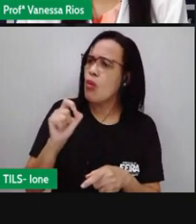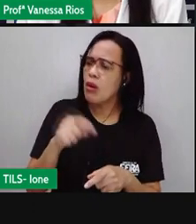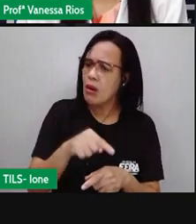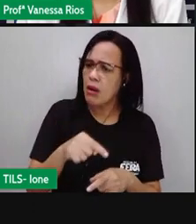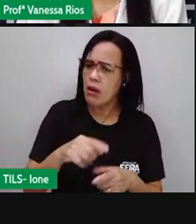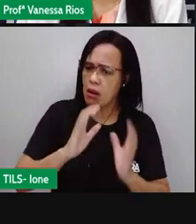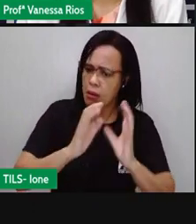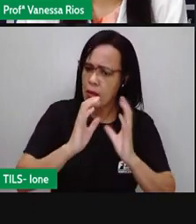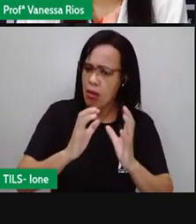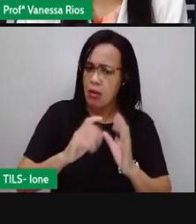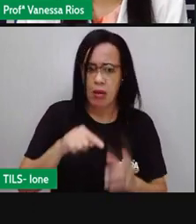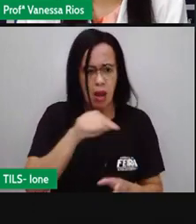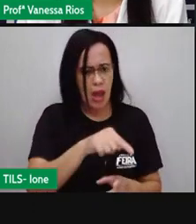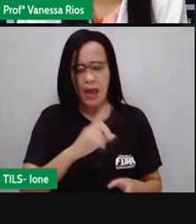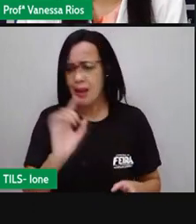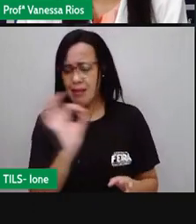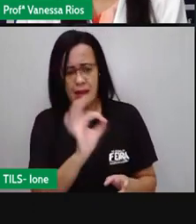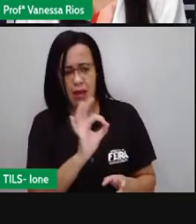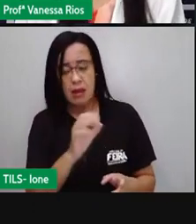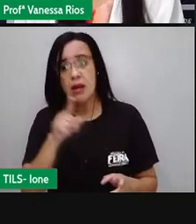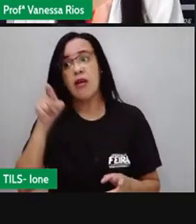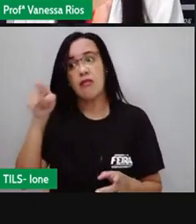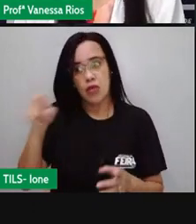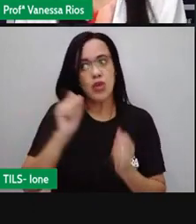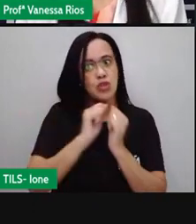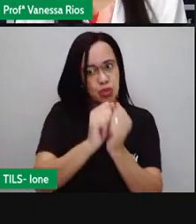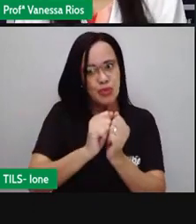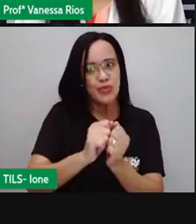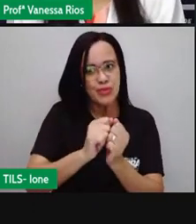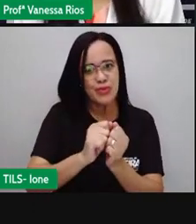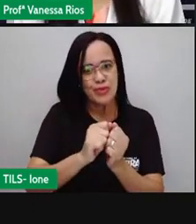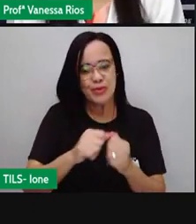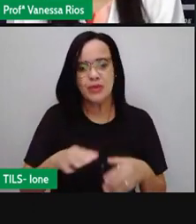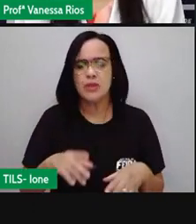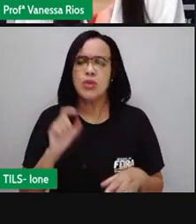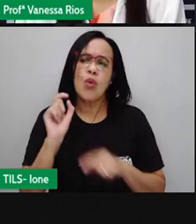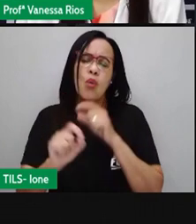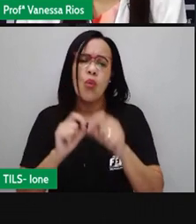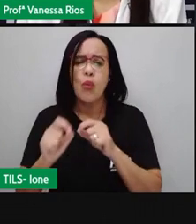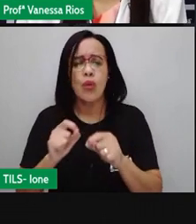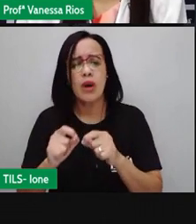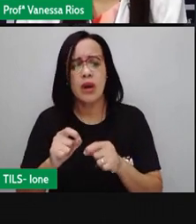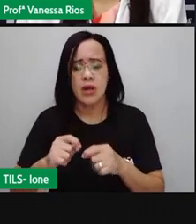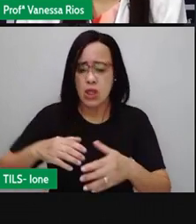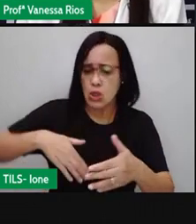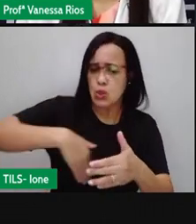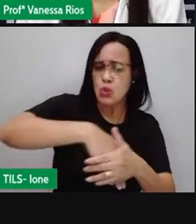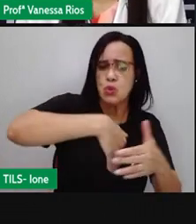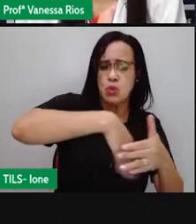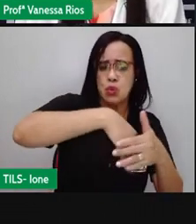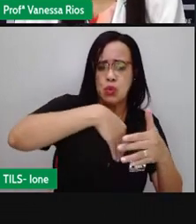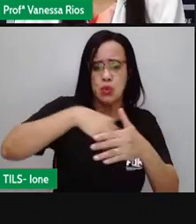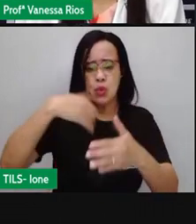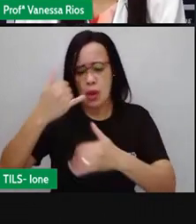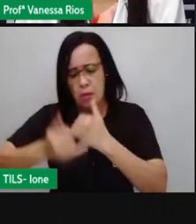faz coisas com ela. O quê? Controla, chuta. Ah, então é uma